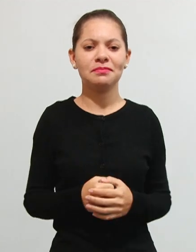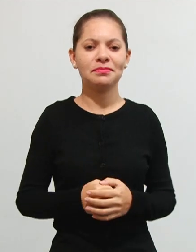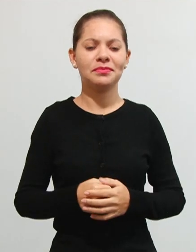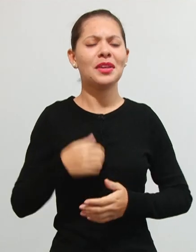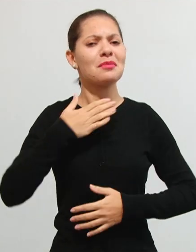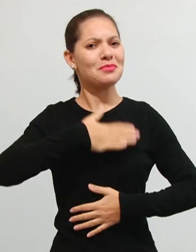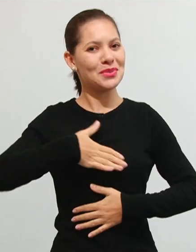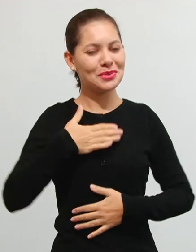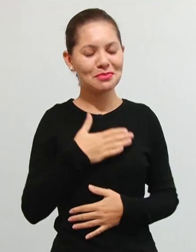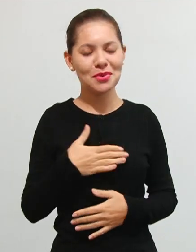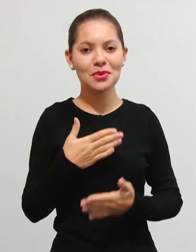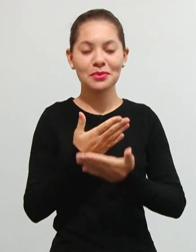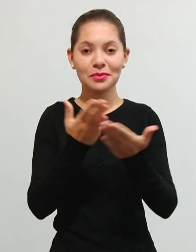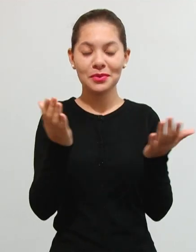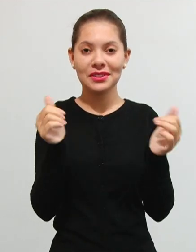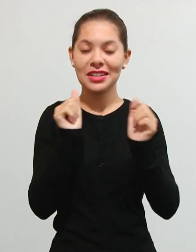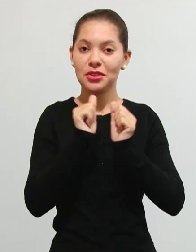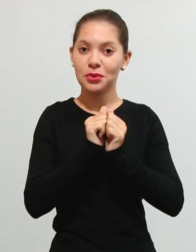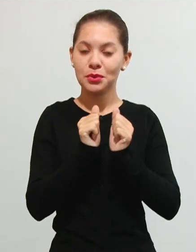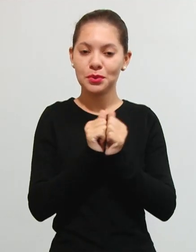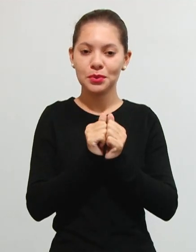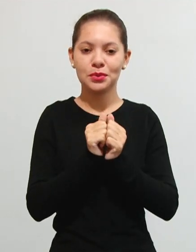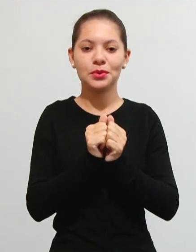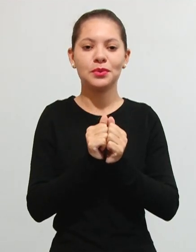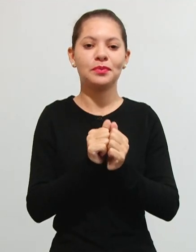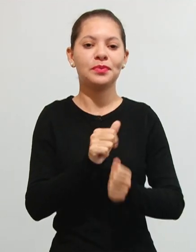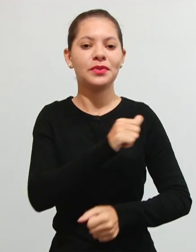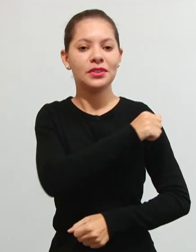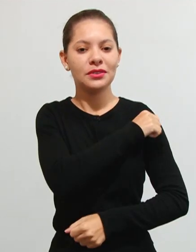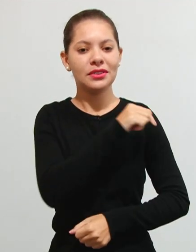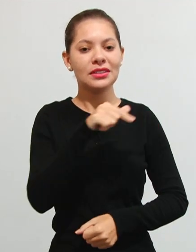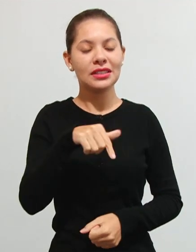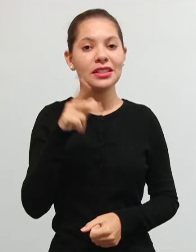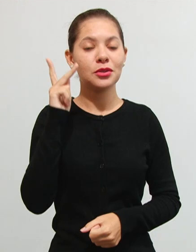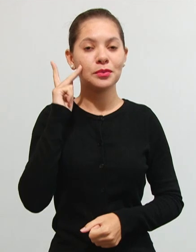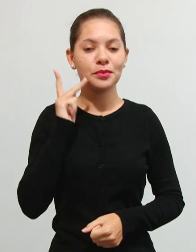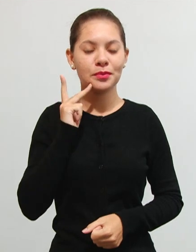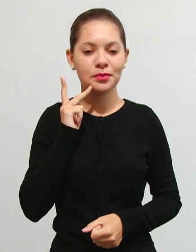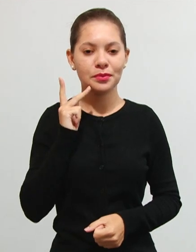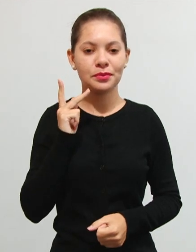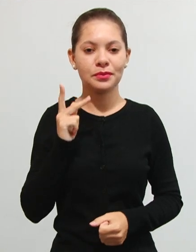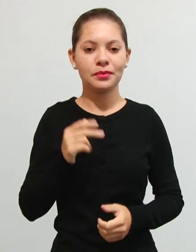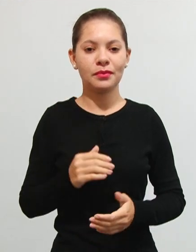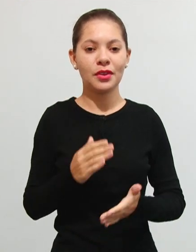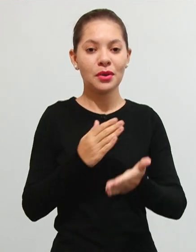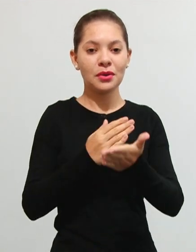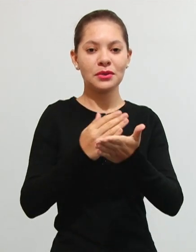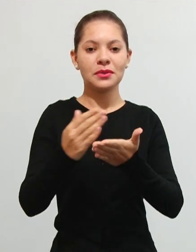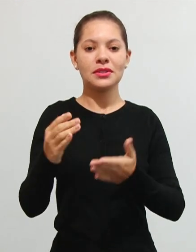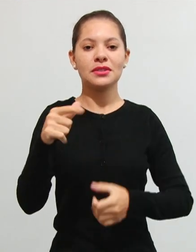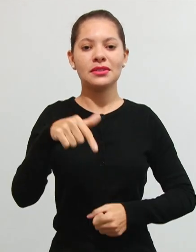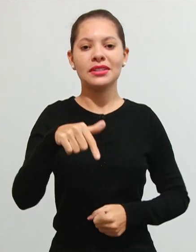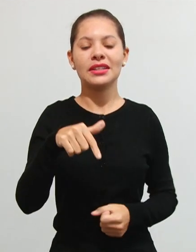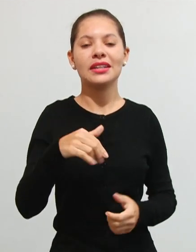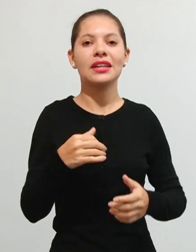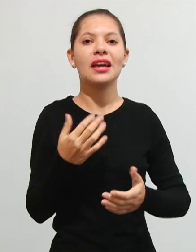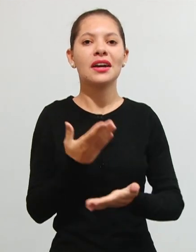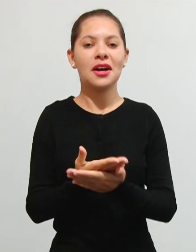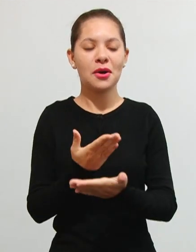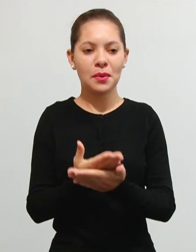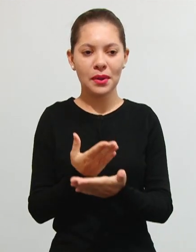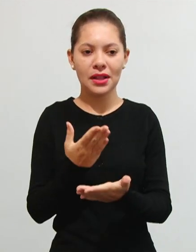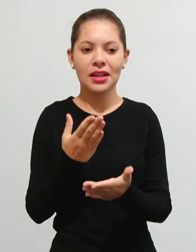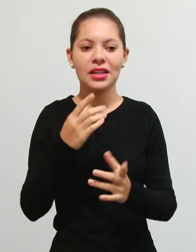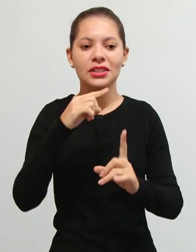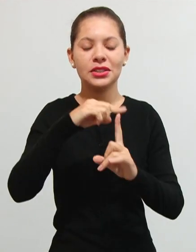prazer estar aqui com vocês, além dos nossos queridos estudantes aqui do estado de Rondônia. Vamos dando continuação aqui a nossa aula de espécies